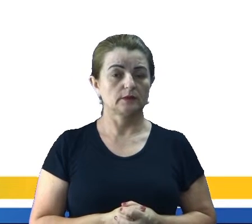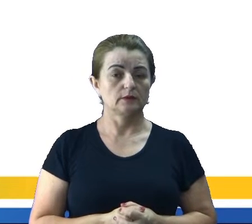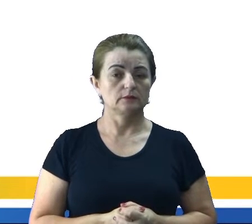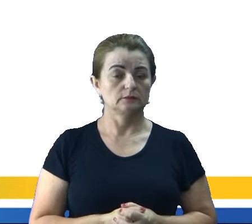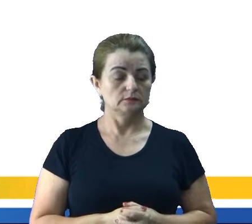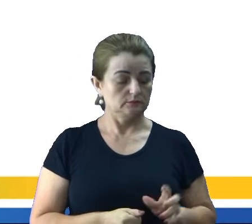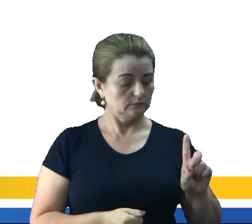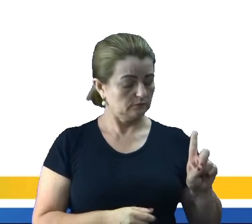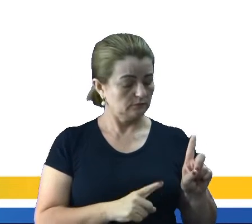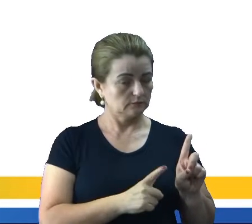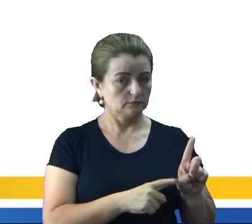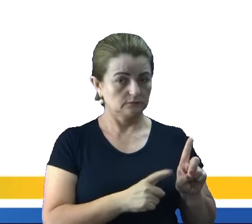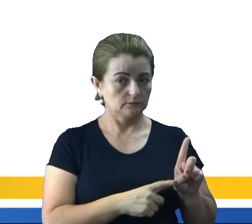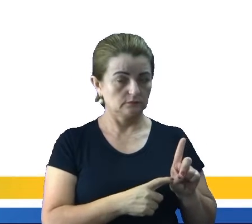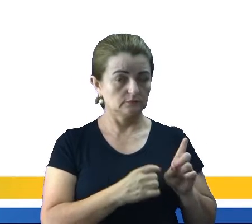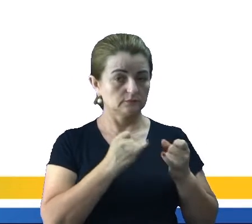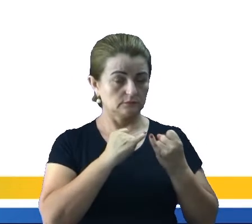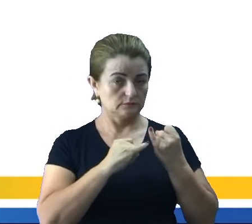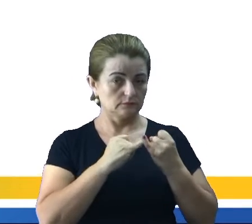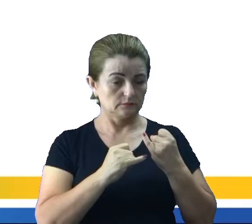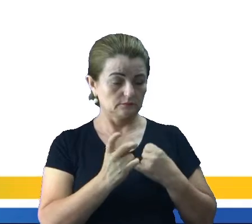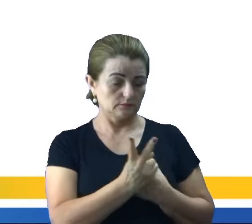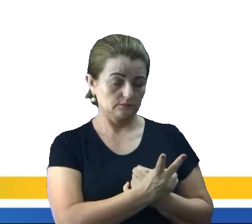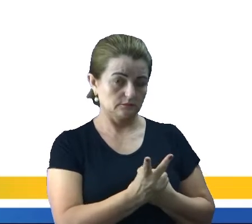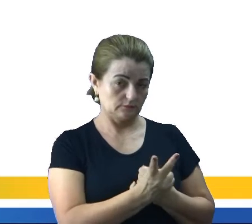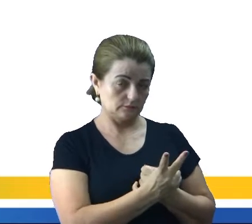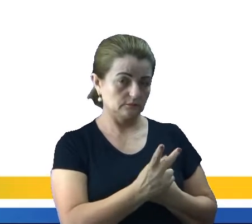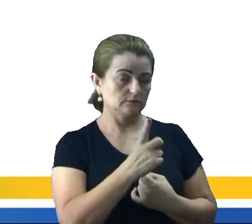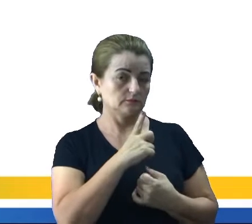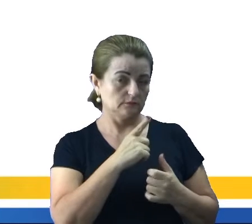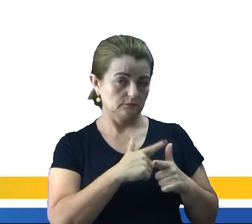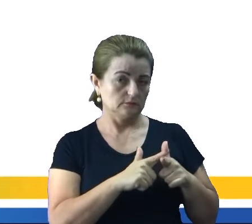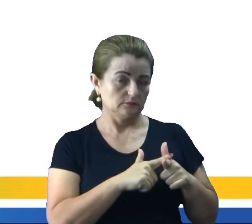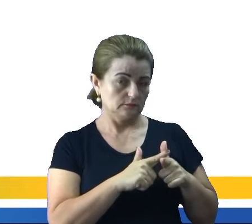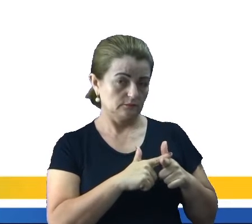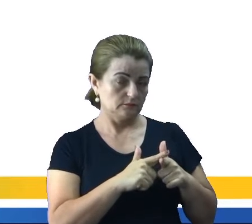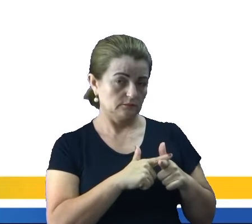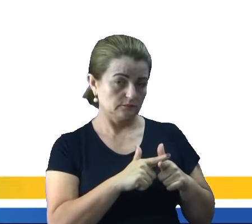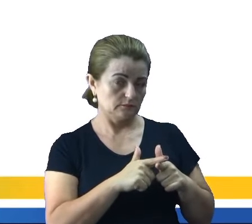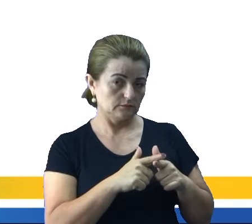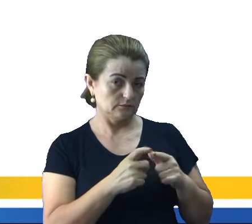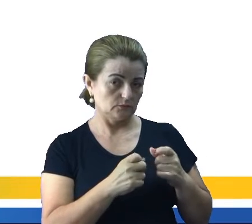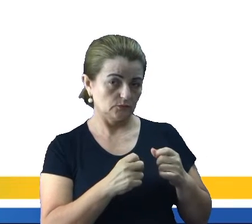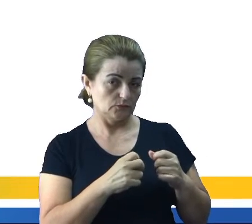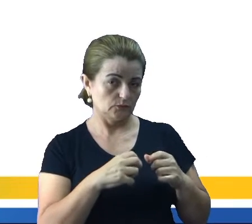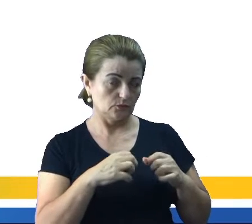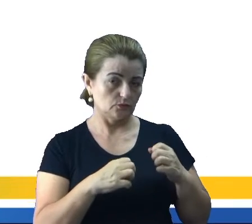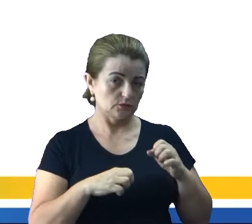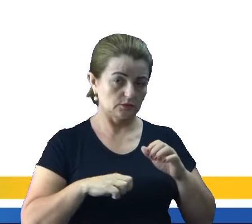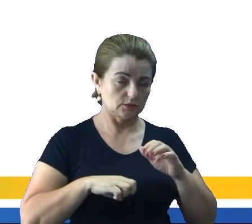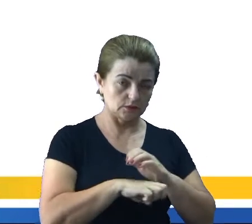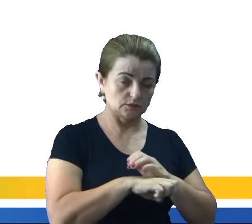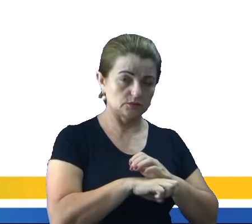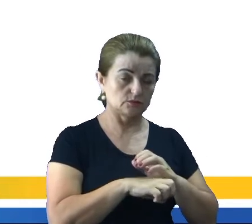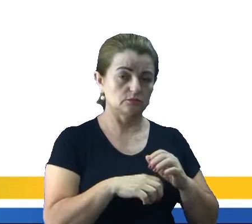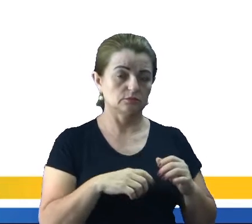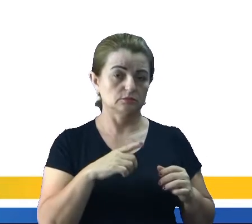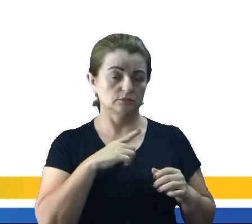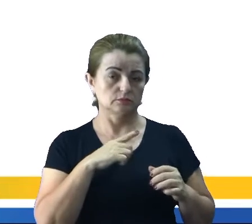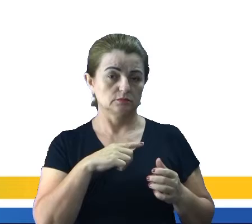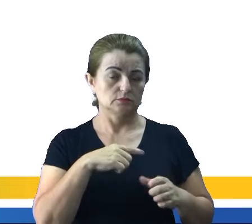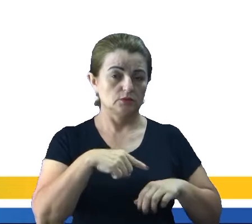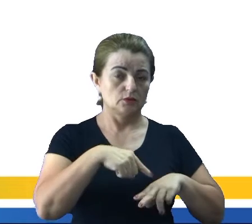E na letra D Parece que Calvin e Hobbes vão se acidentar E aí Verdadeiro, né Vocês veem que eles estão